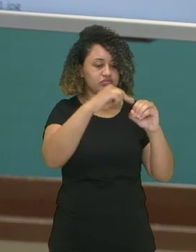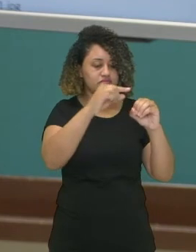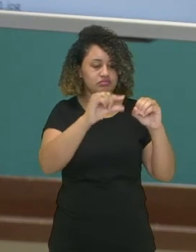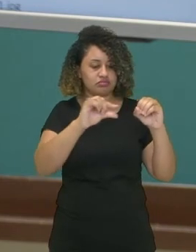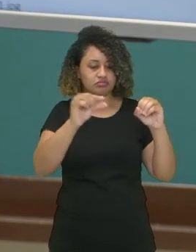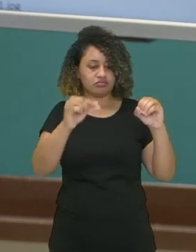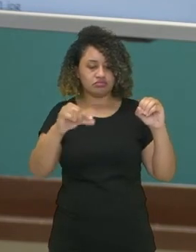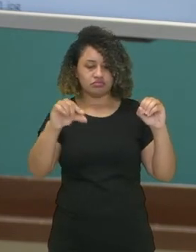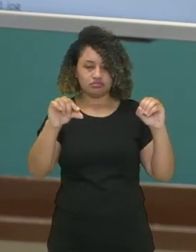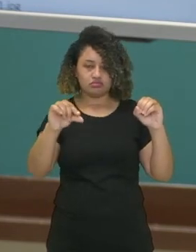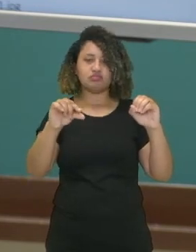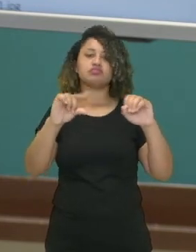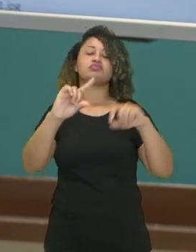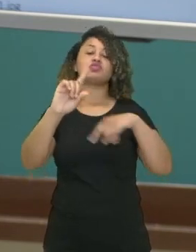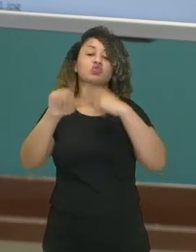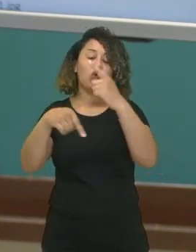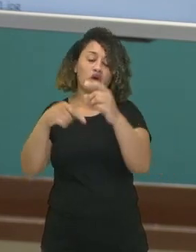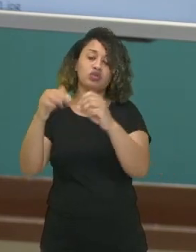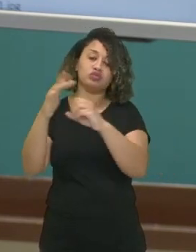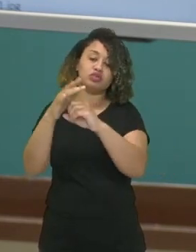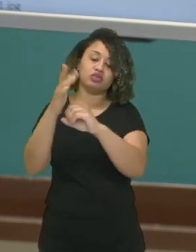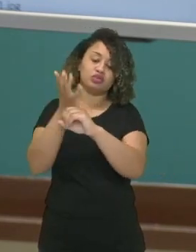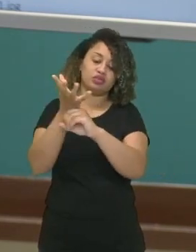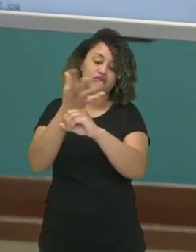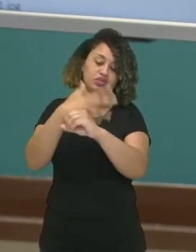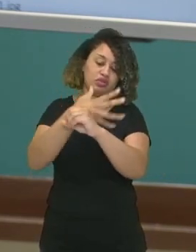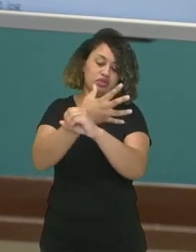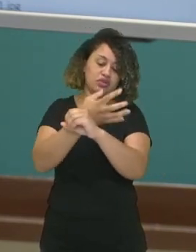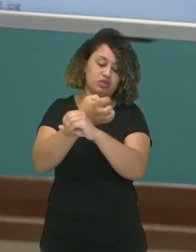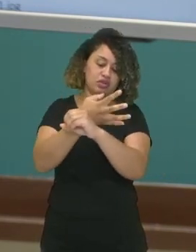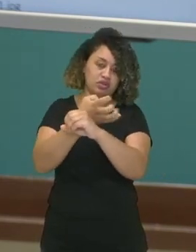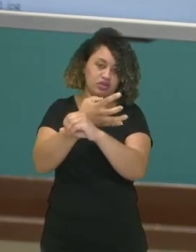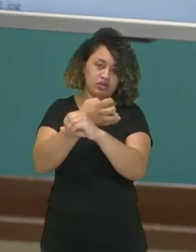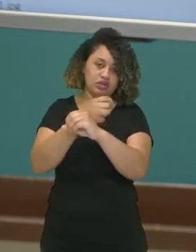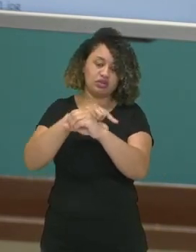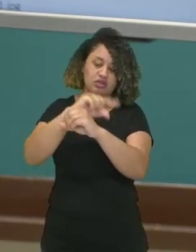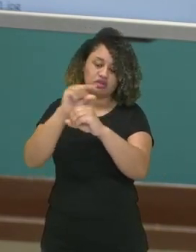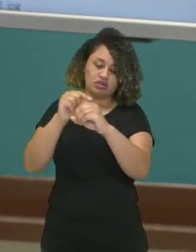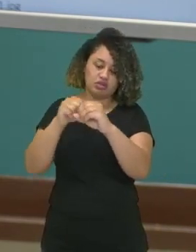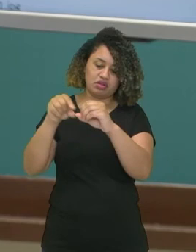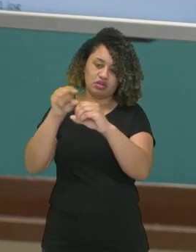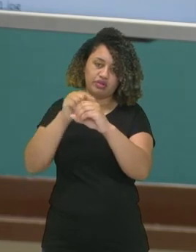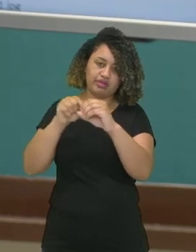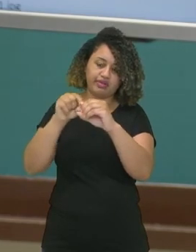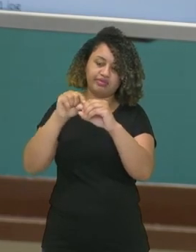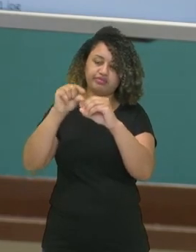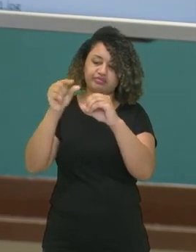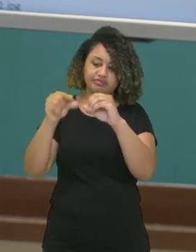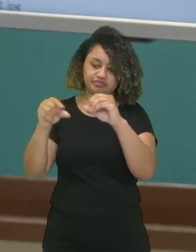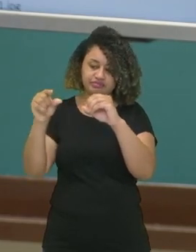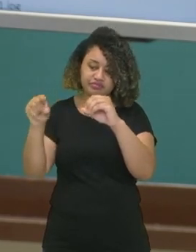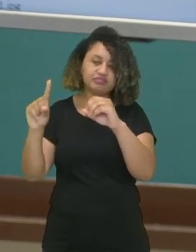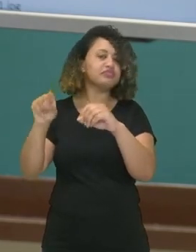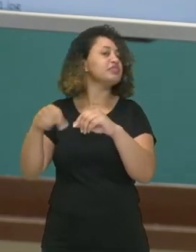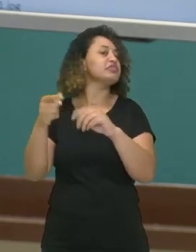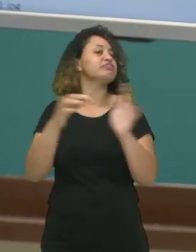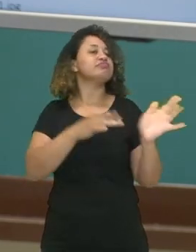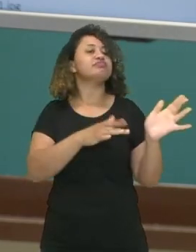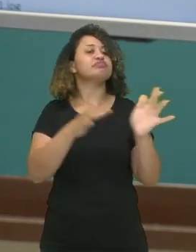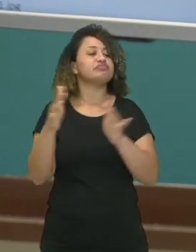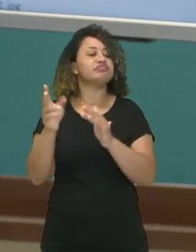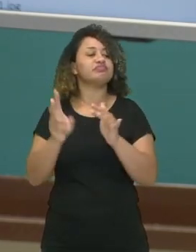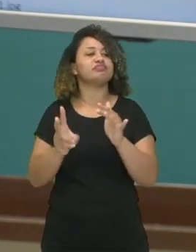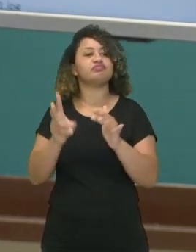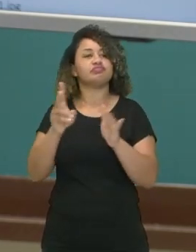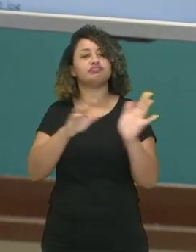dos dendritos, que são essas ramificações que ficam em torno do corpo celular, chega no corpo celular e